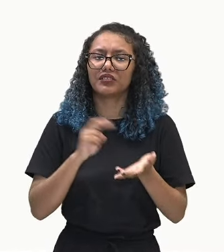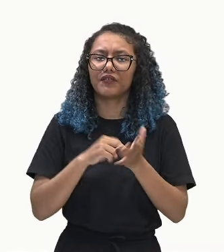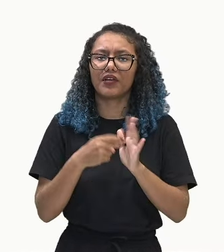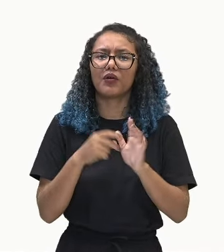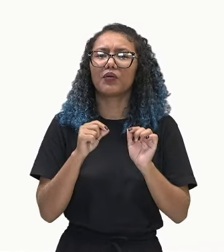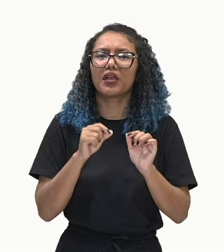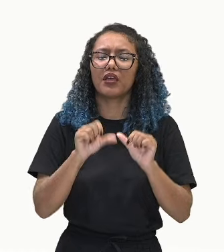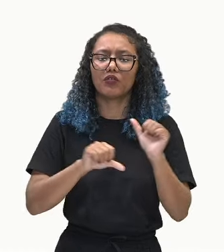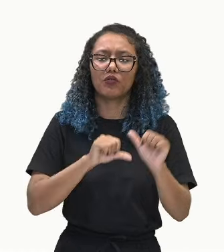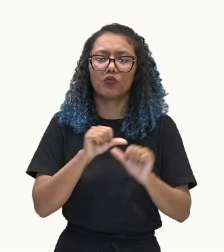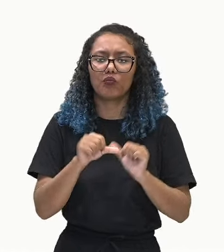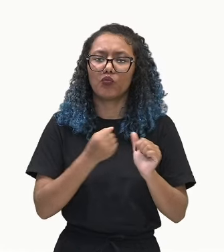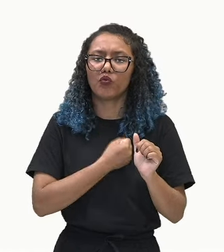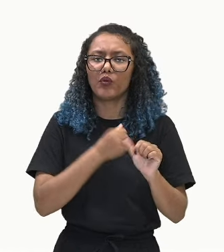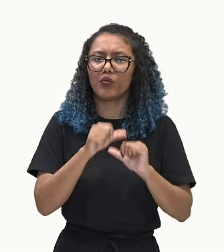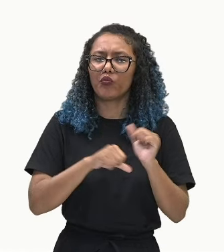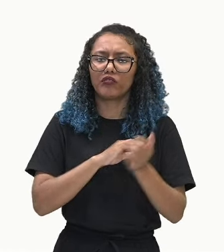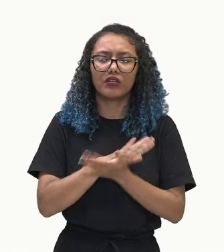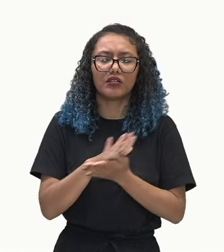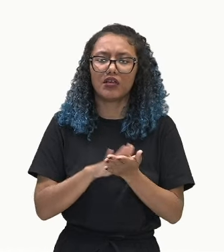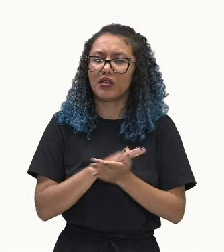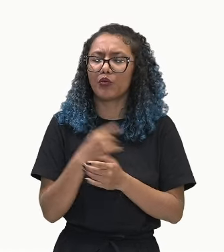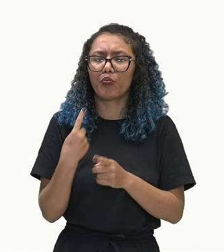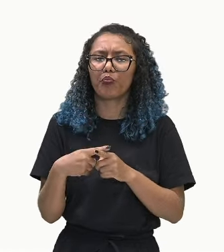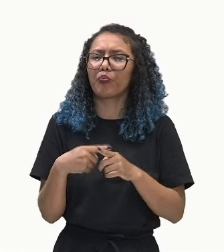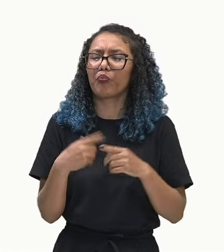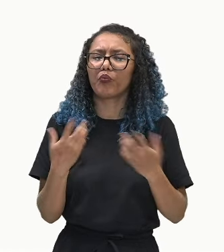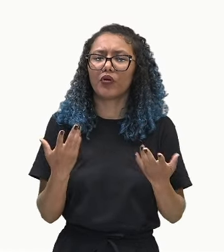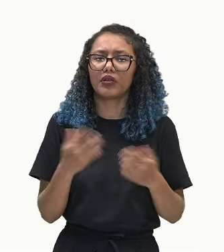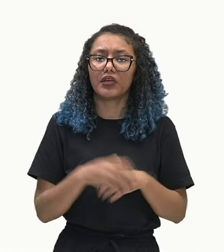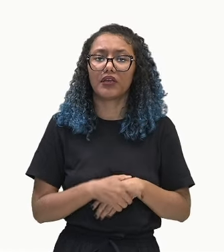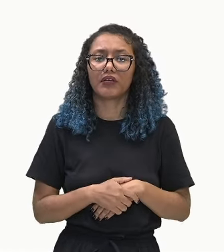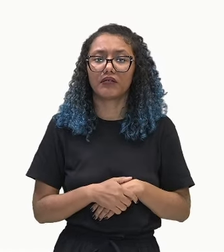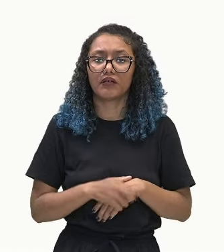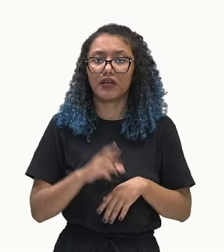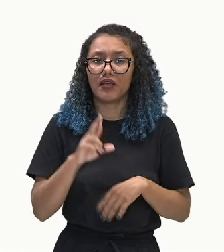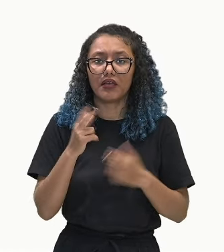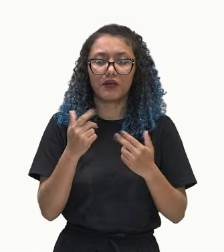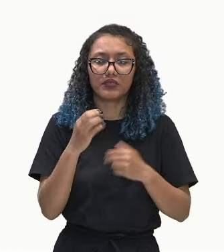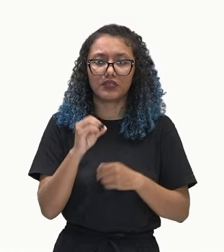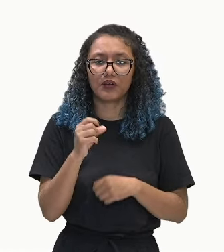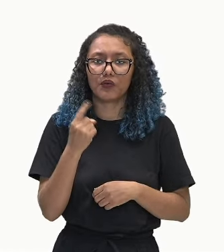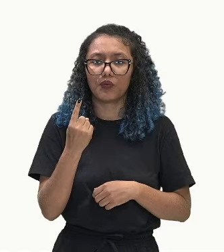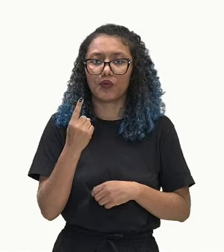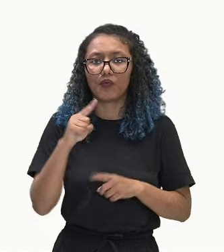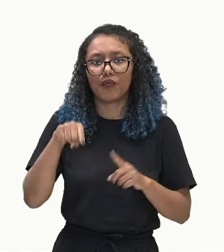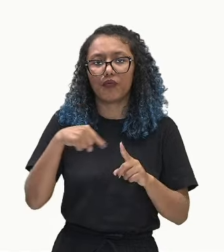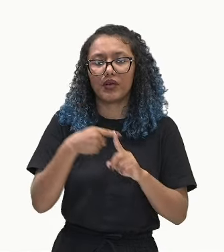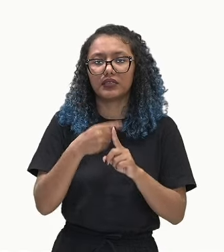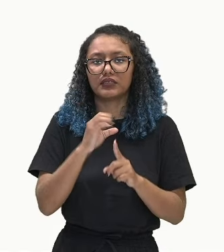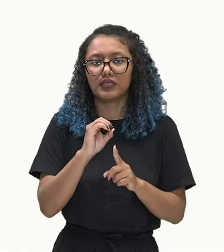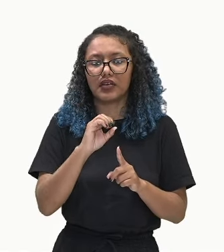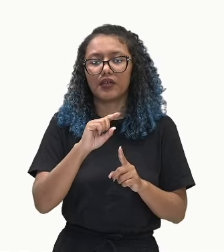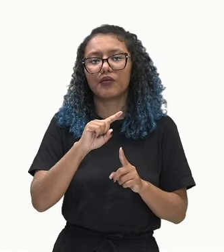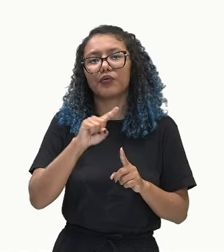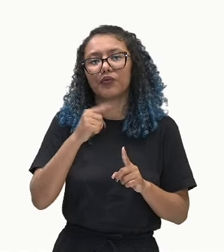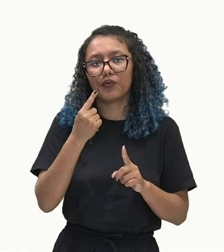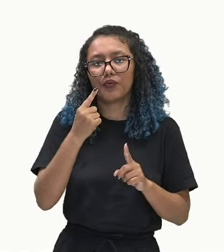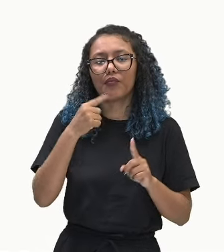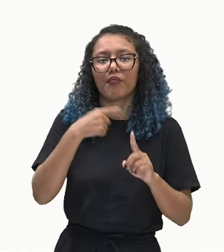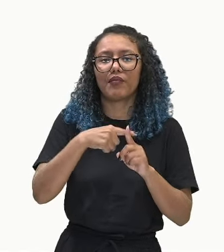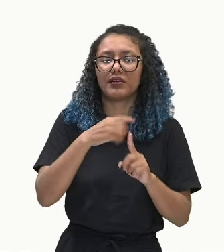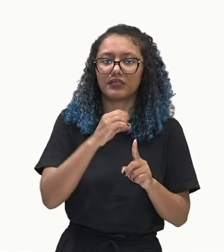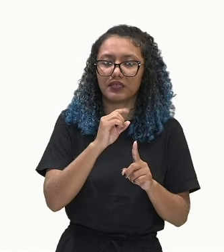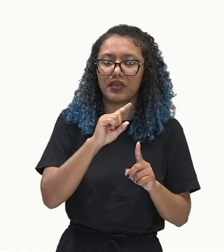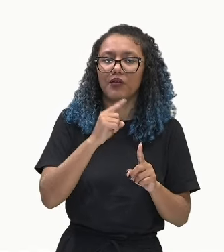alteram. Por quê? Porque o valor da razão é zero. 1 mais 0, 1. 1 mais 0, 1. 1 mais 0, 1.